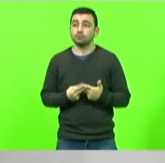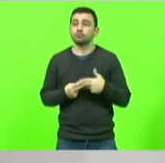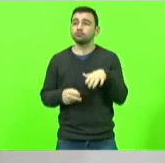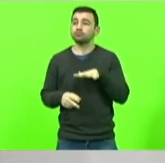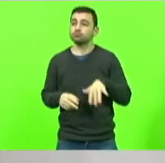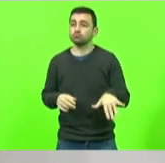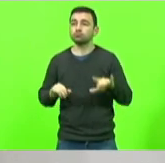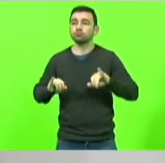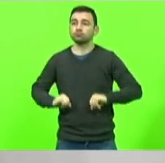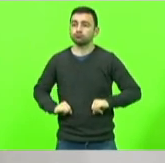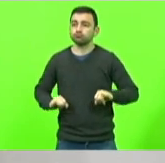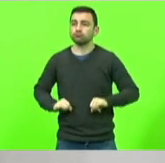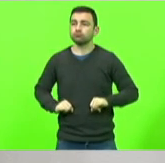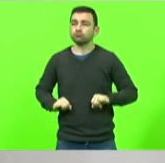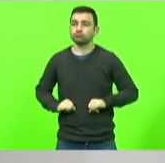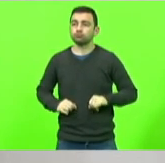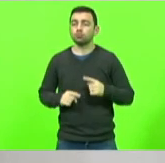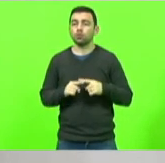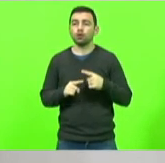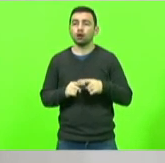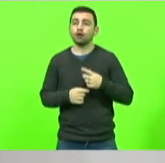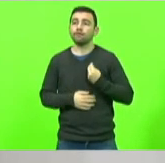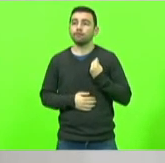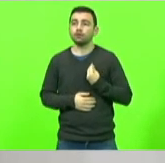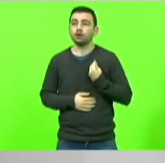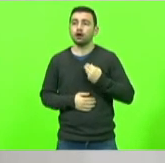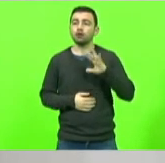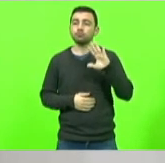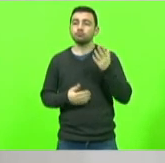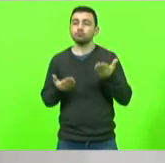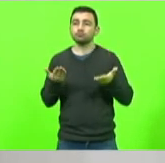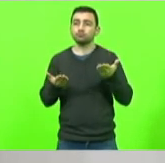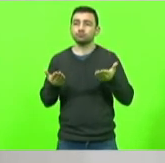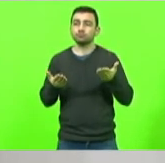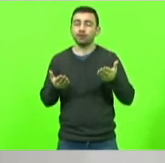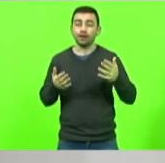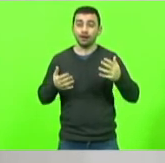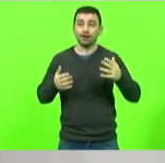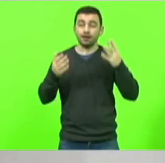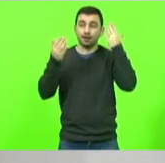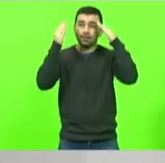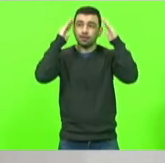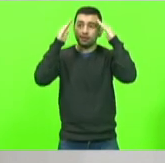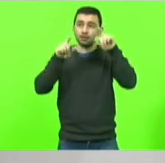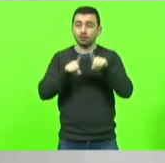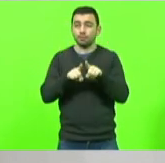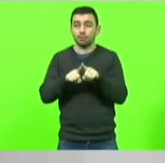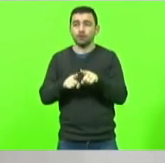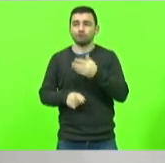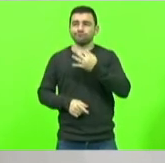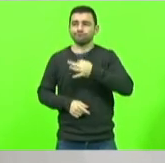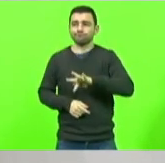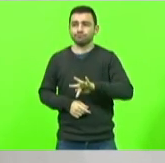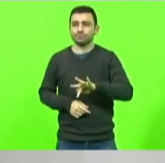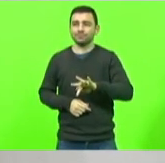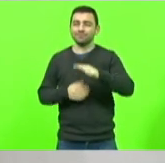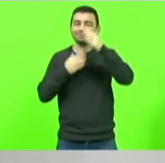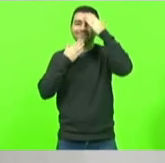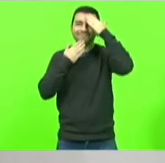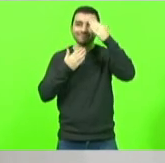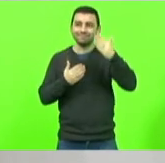sofrimento pois a vida acontece no equilíbrio entre a alegria e a dor muito obrigada